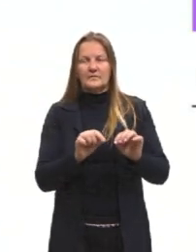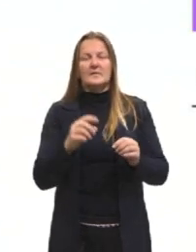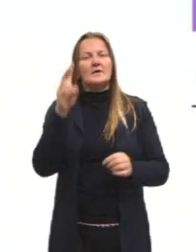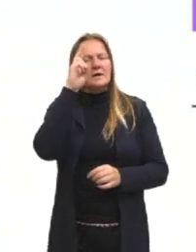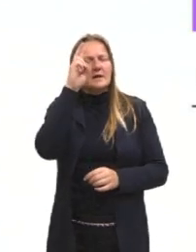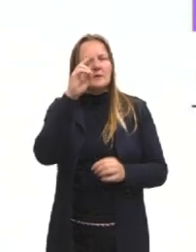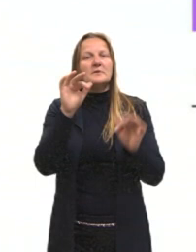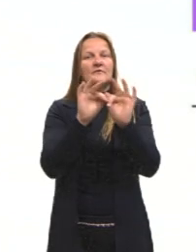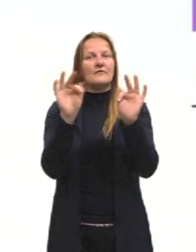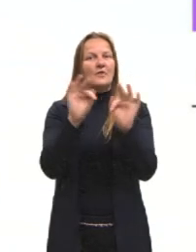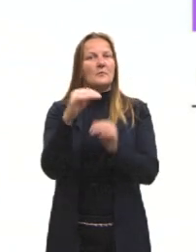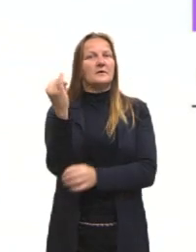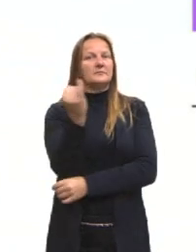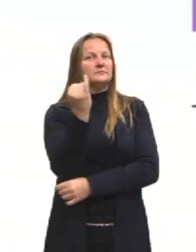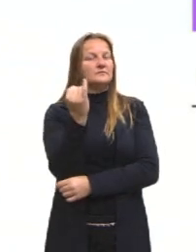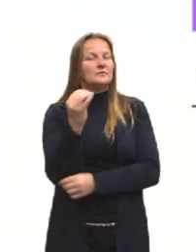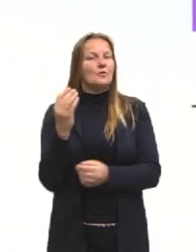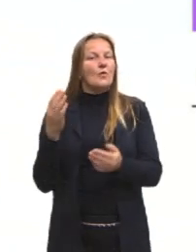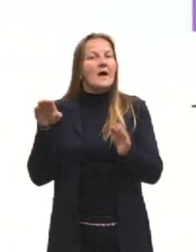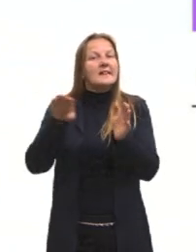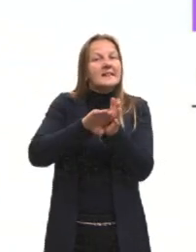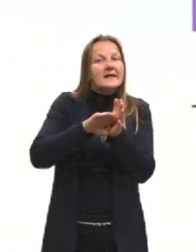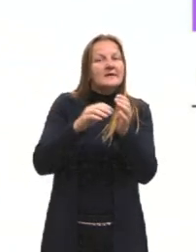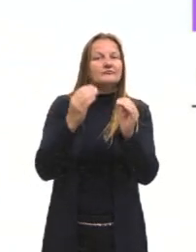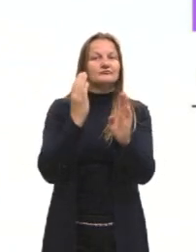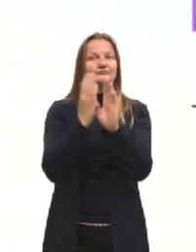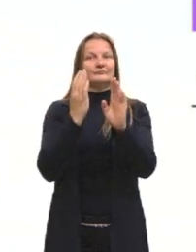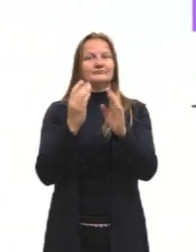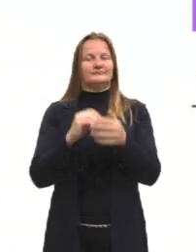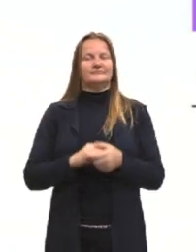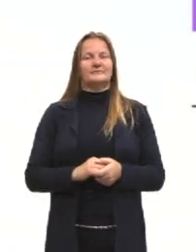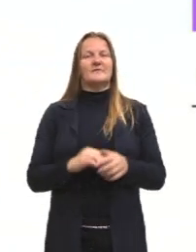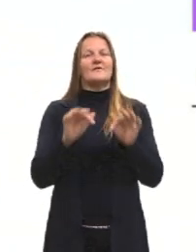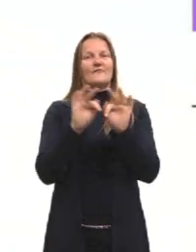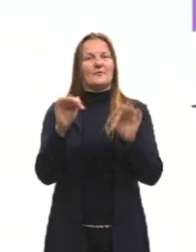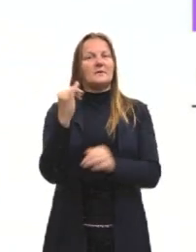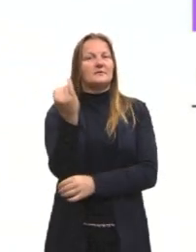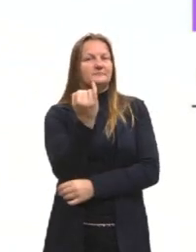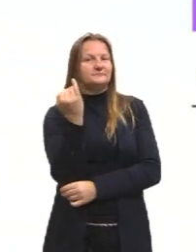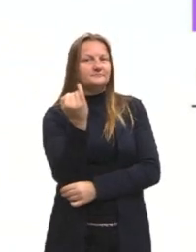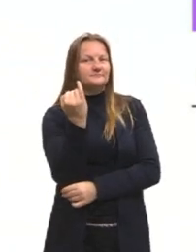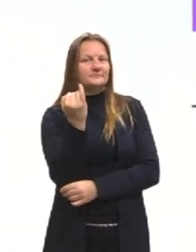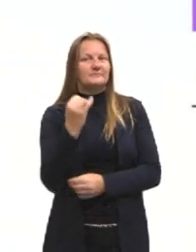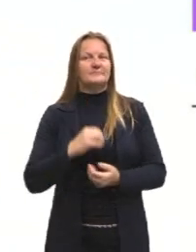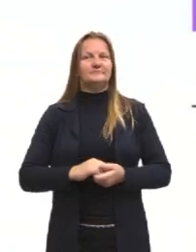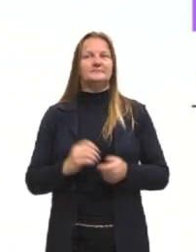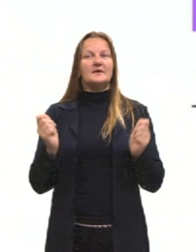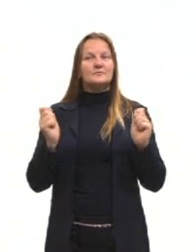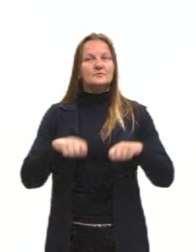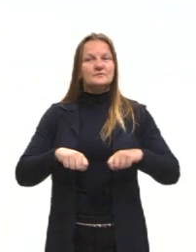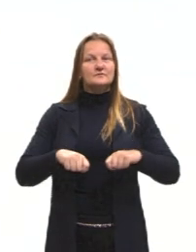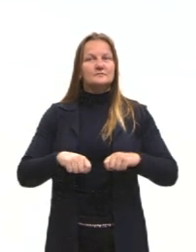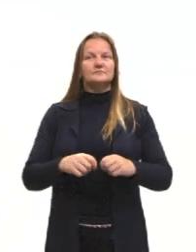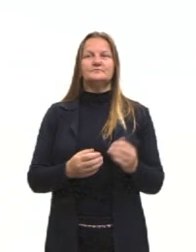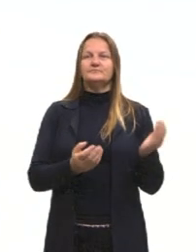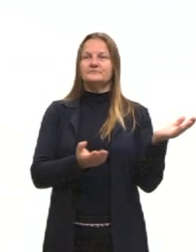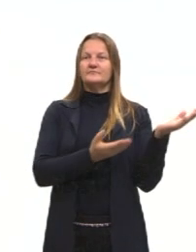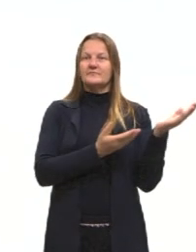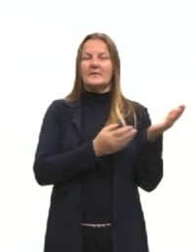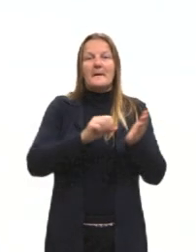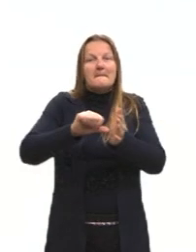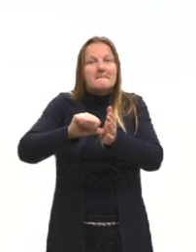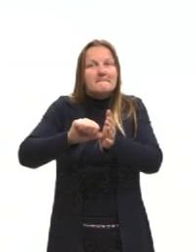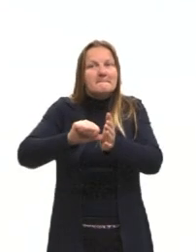dessas formulazinhas, ou como que chega nessa fórmula, né, já é suficiente. E daí, eu trouxe a